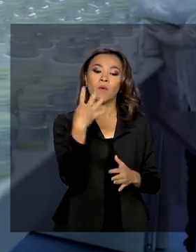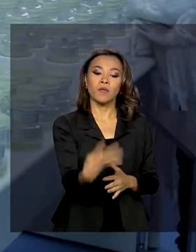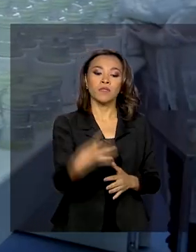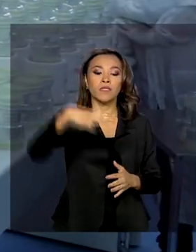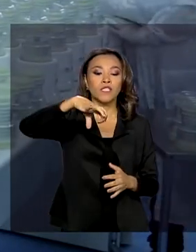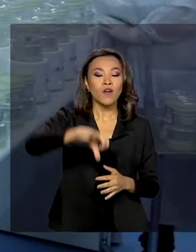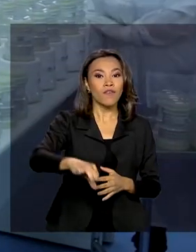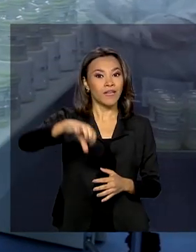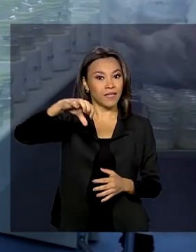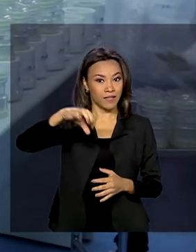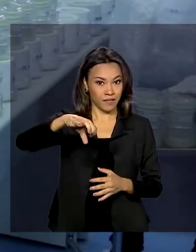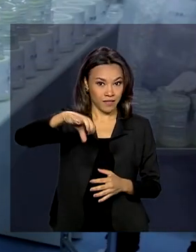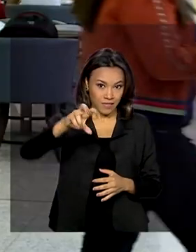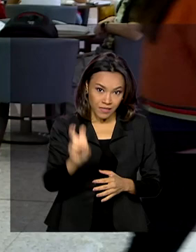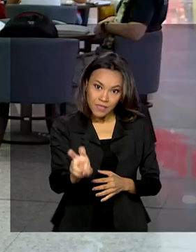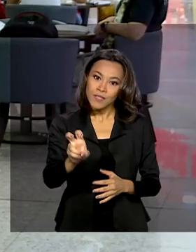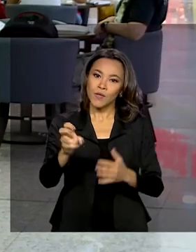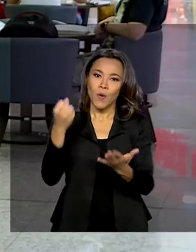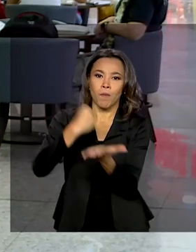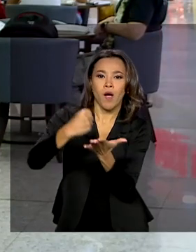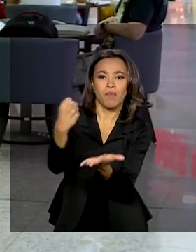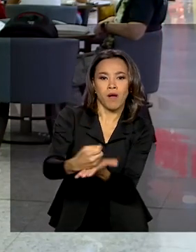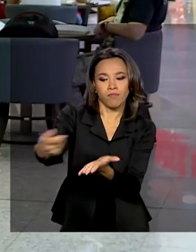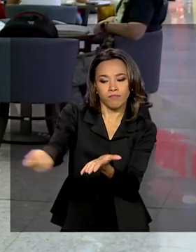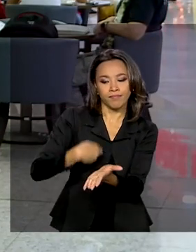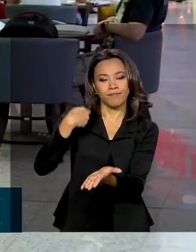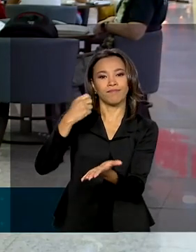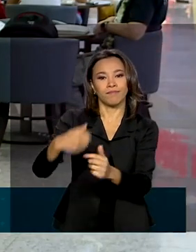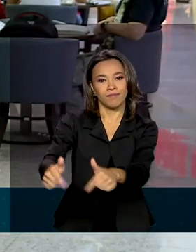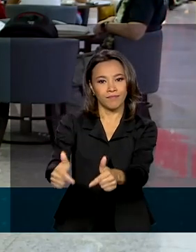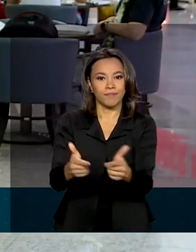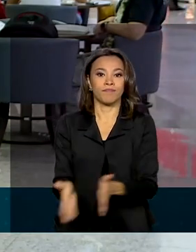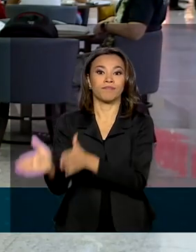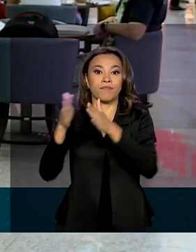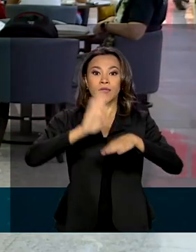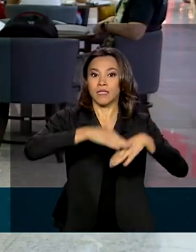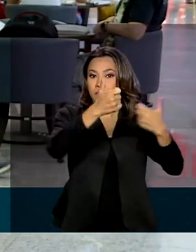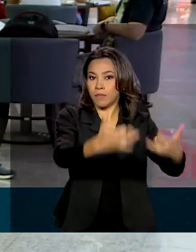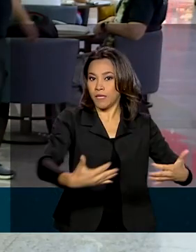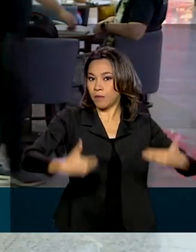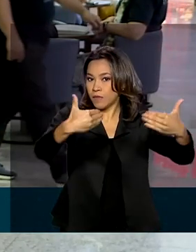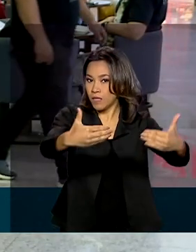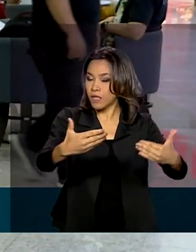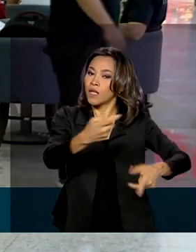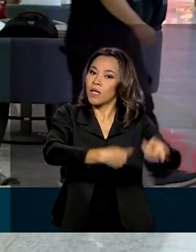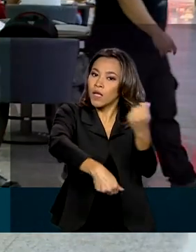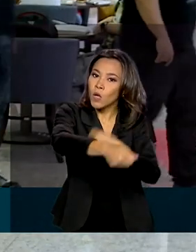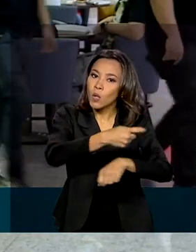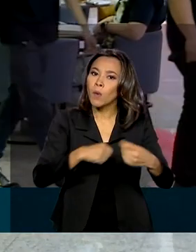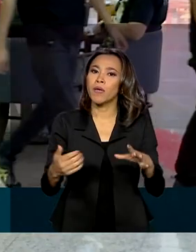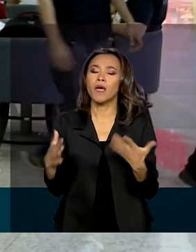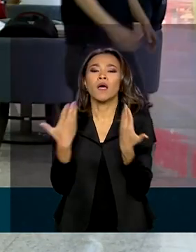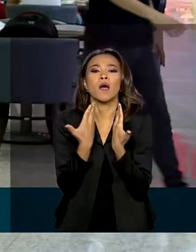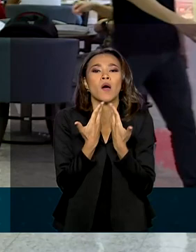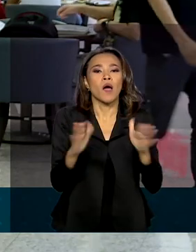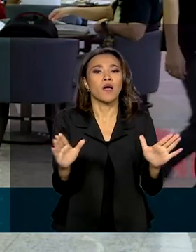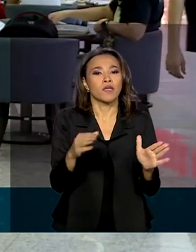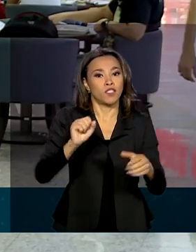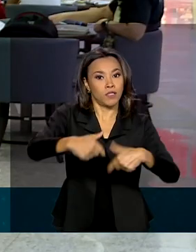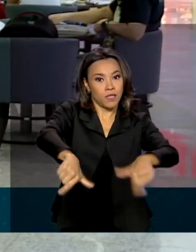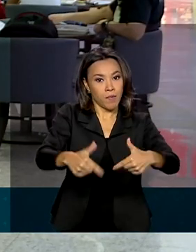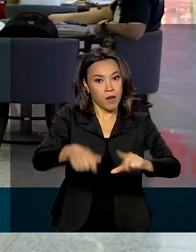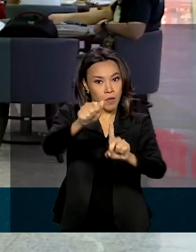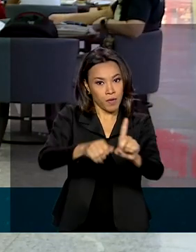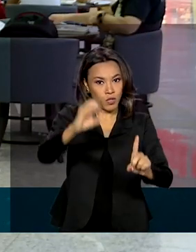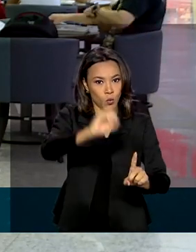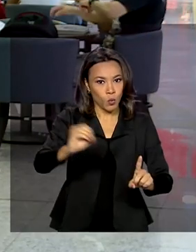novas vagas com carteira assinada. Segundo o Ministério da Economia, a quantidade de empregos gerada em outubro foi a maior